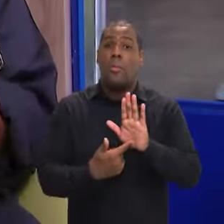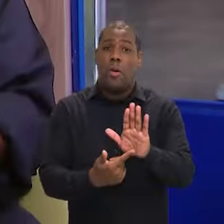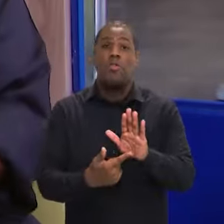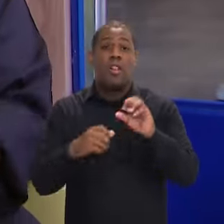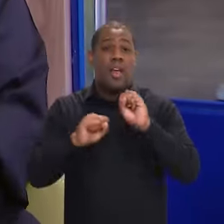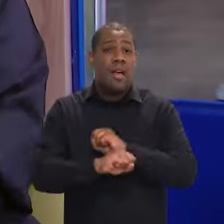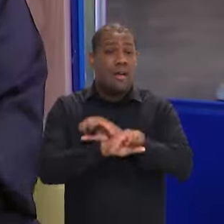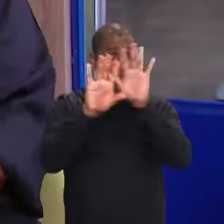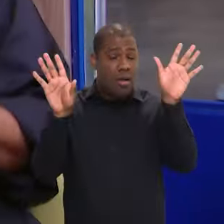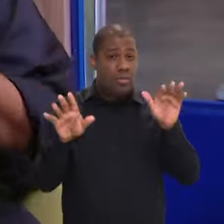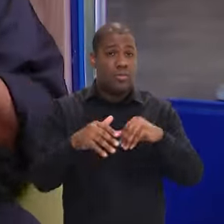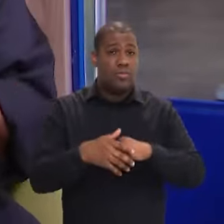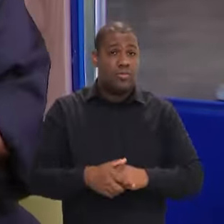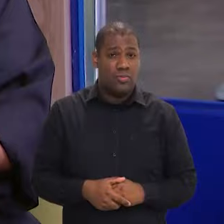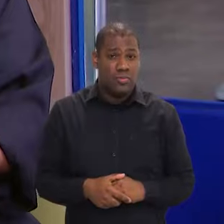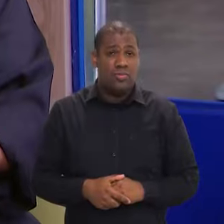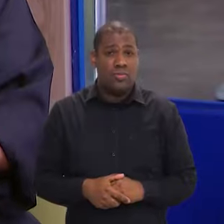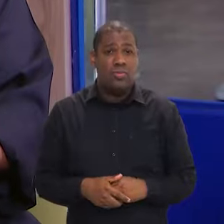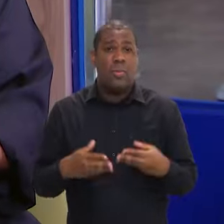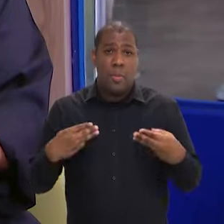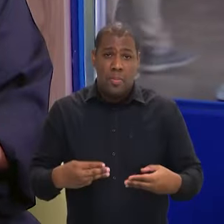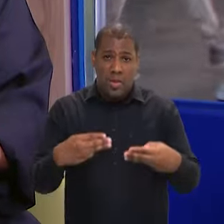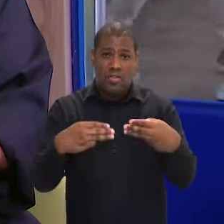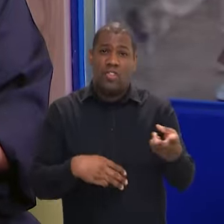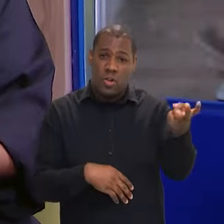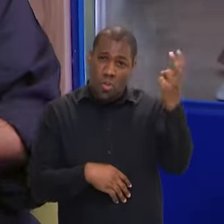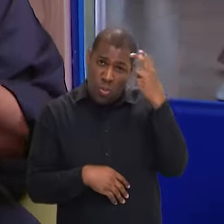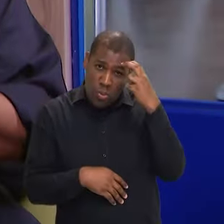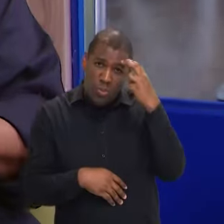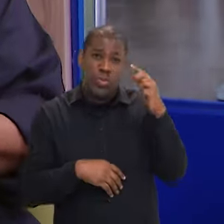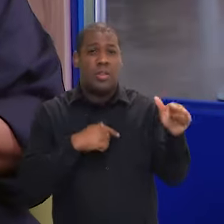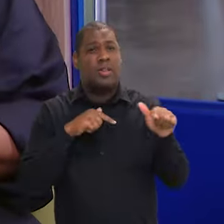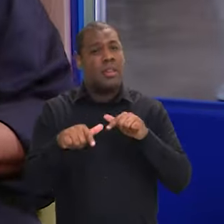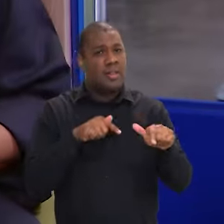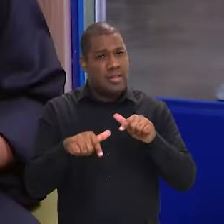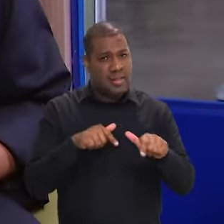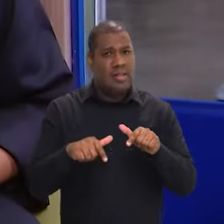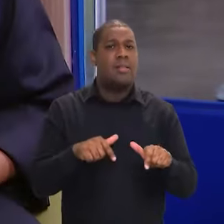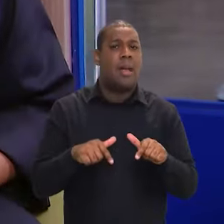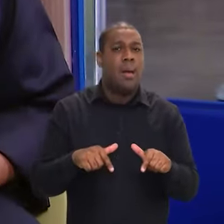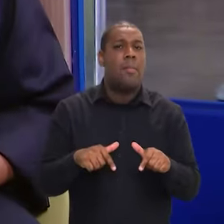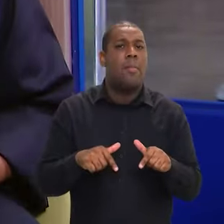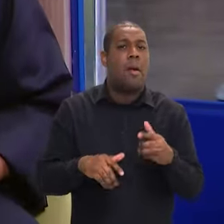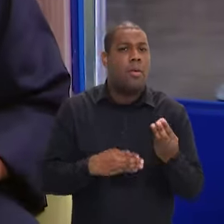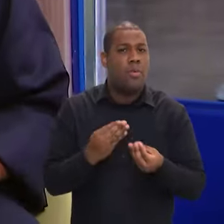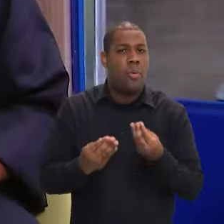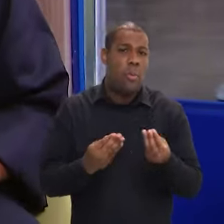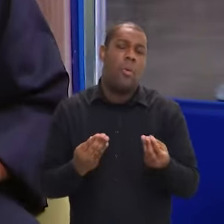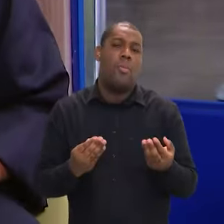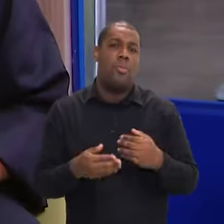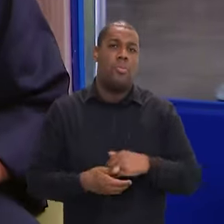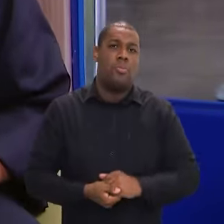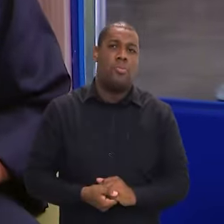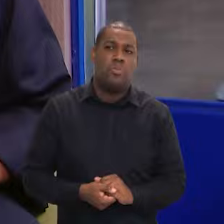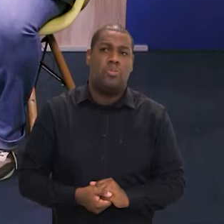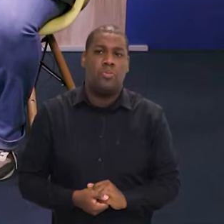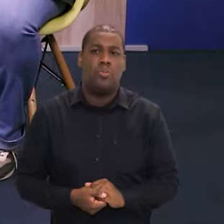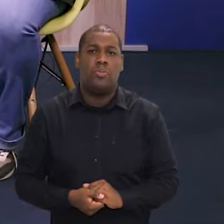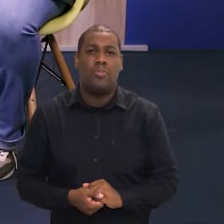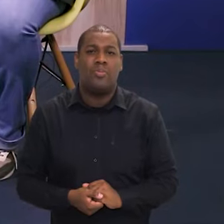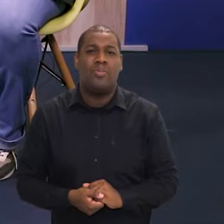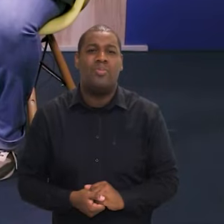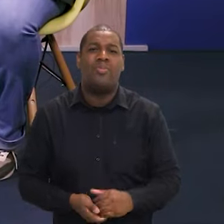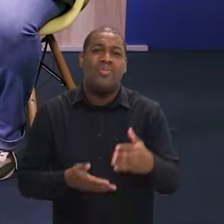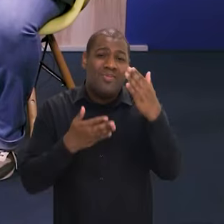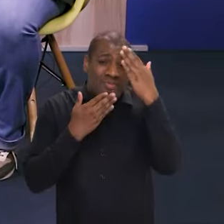para mostrar à sociedade o quanto estamos entrando e o quanto está retornando do nosso trabalho no Ministério da Cultura no governo do